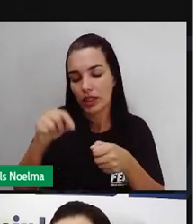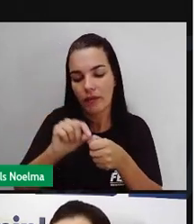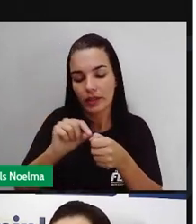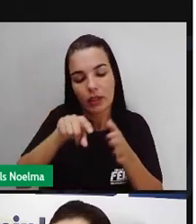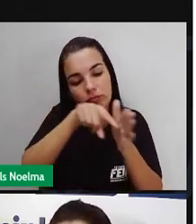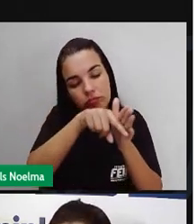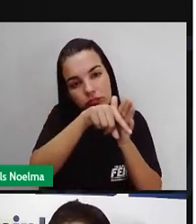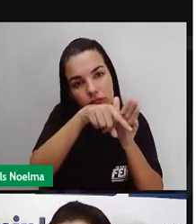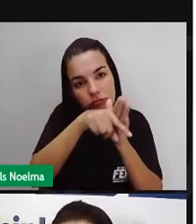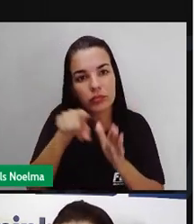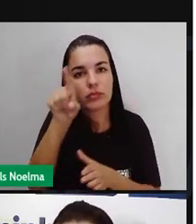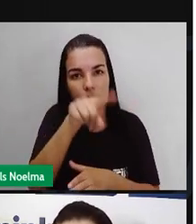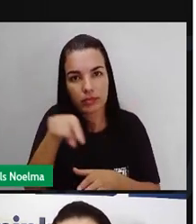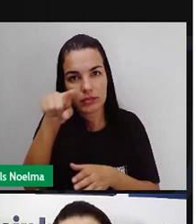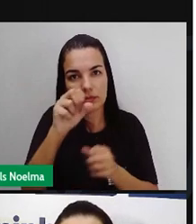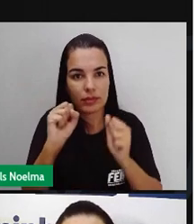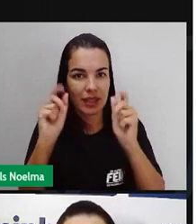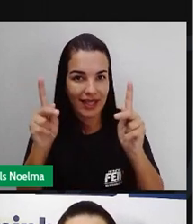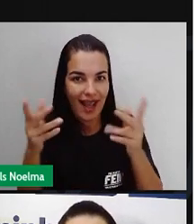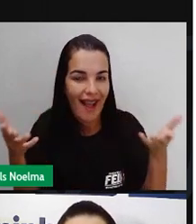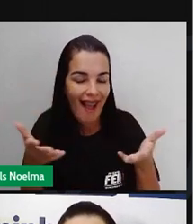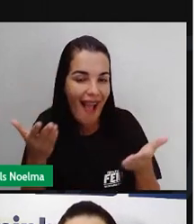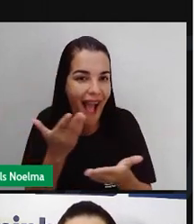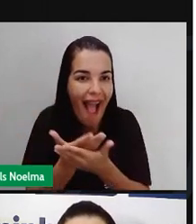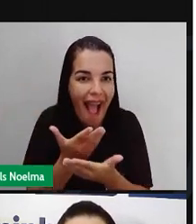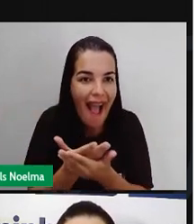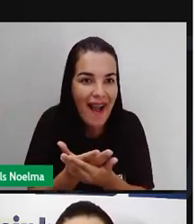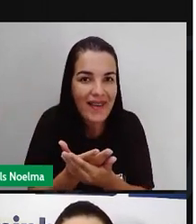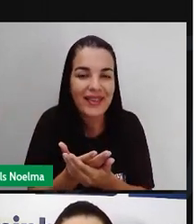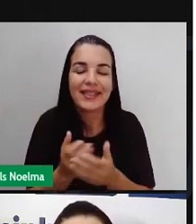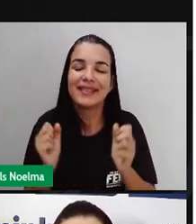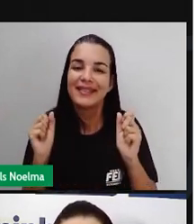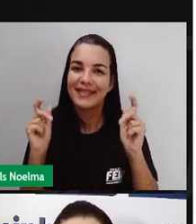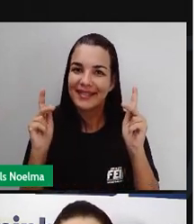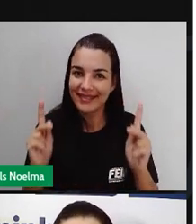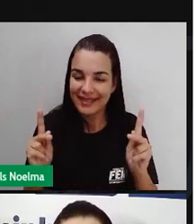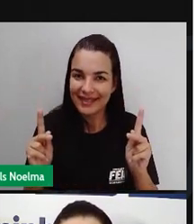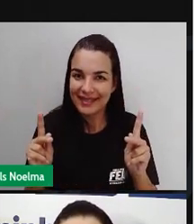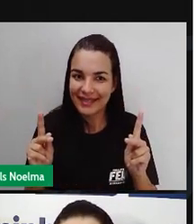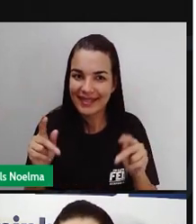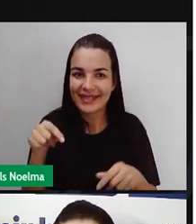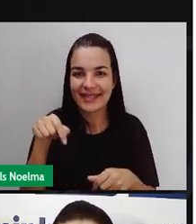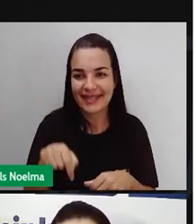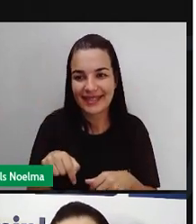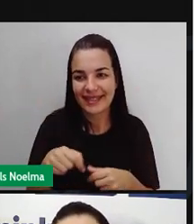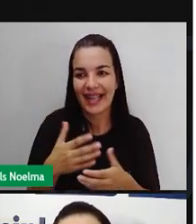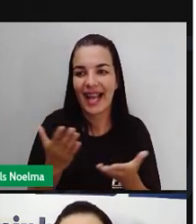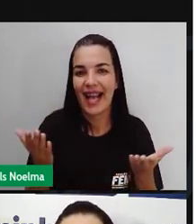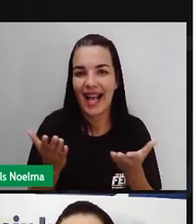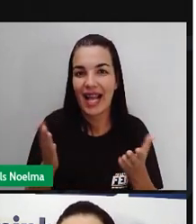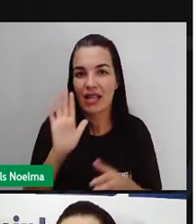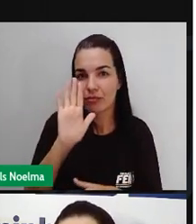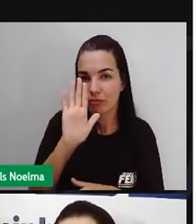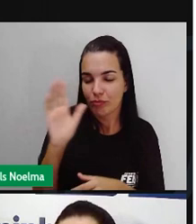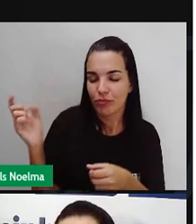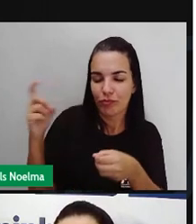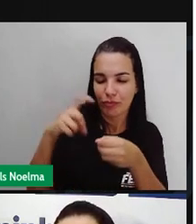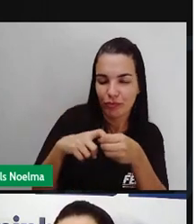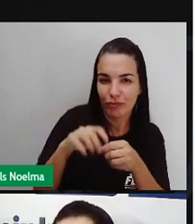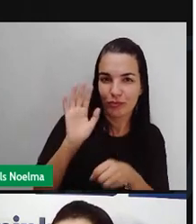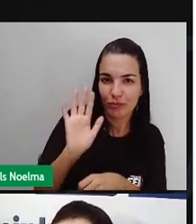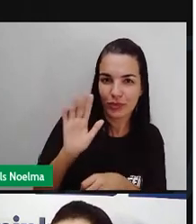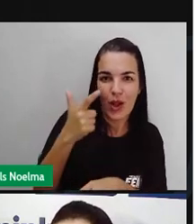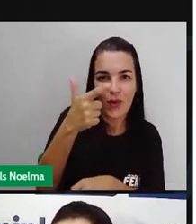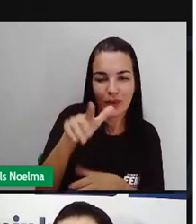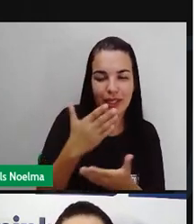a partir dessa correção, certo? A nossa aula, ela vai se encerrando por aqui, mas daqui a pouquinho a gente